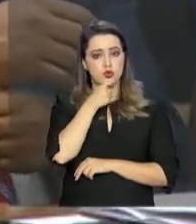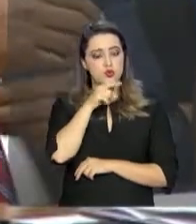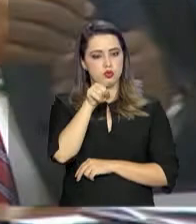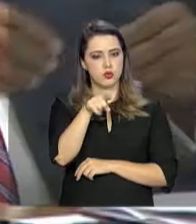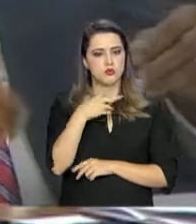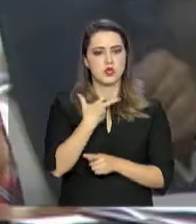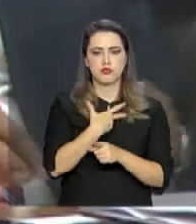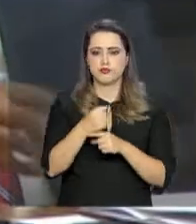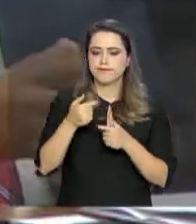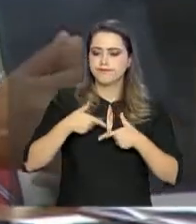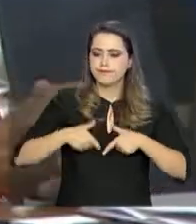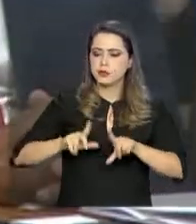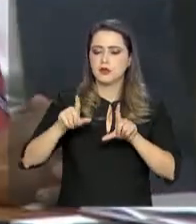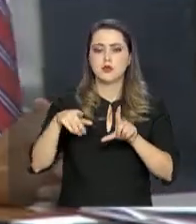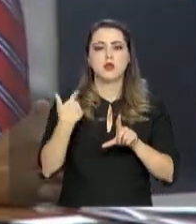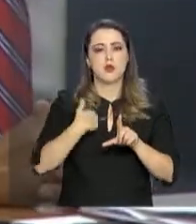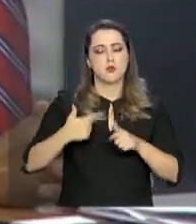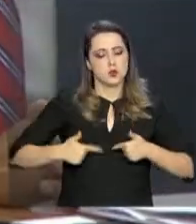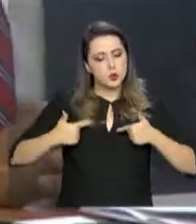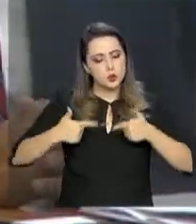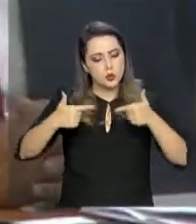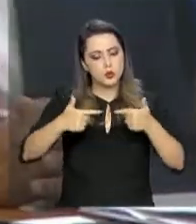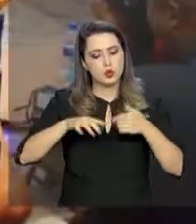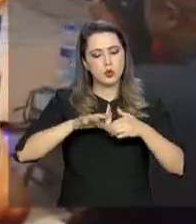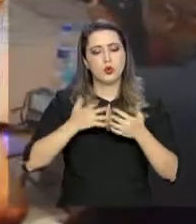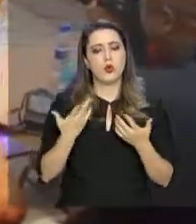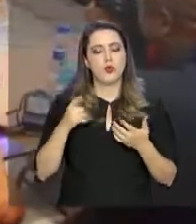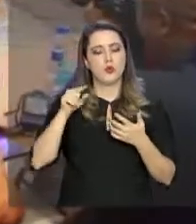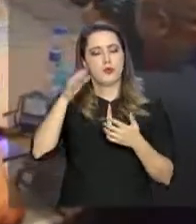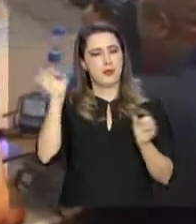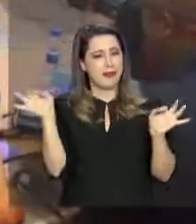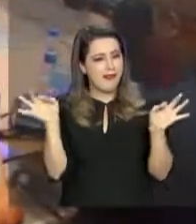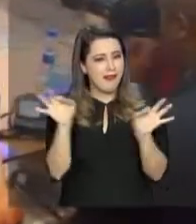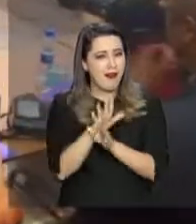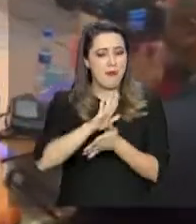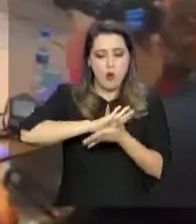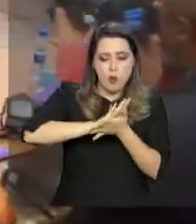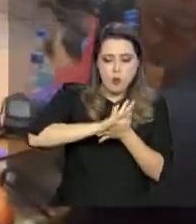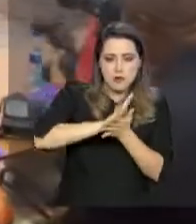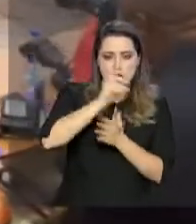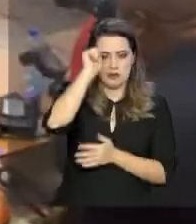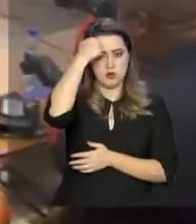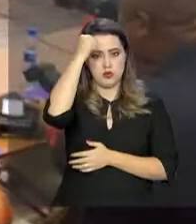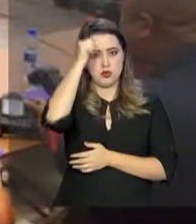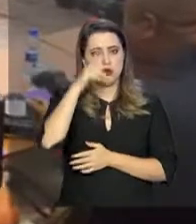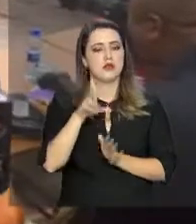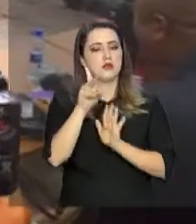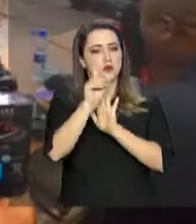lutou contra o regime de segregação racial no país e na defesa dos direitos humanos.